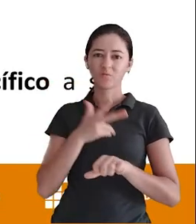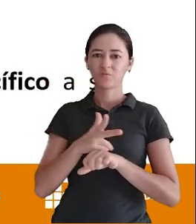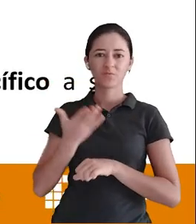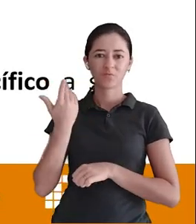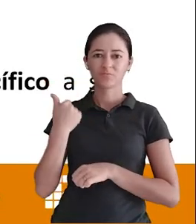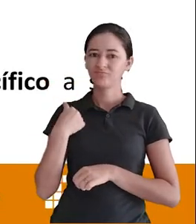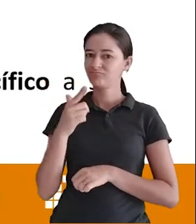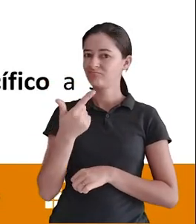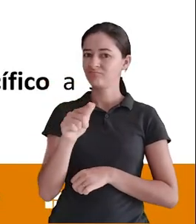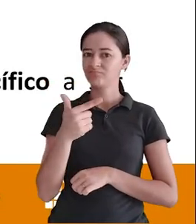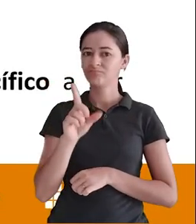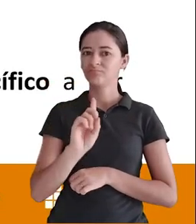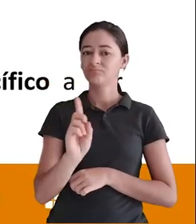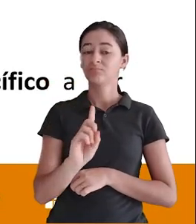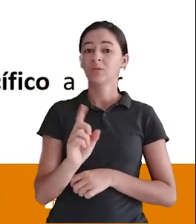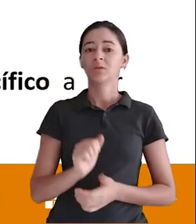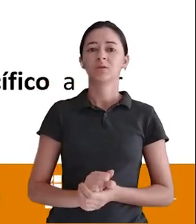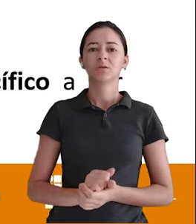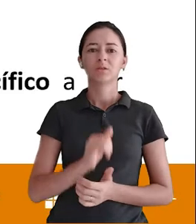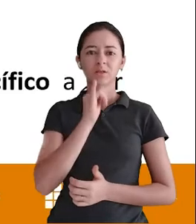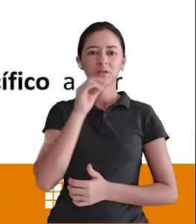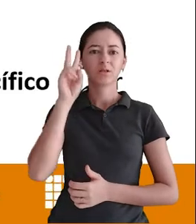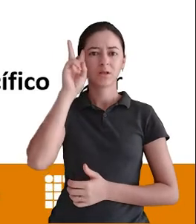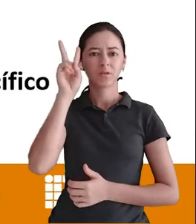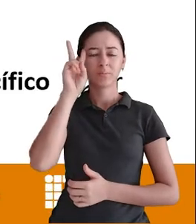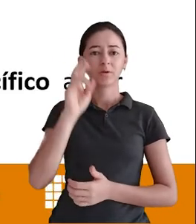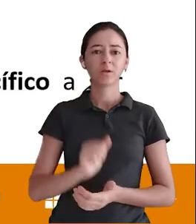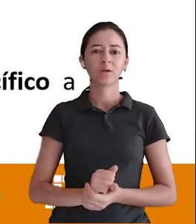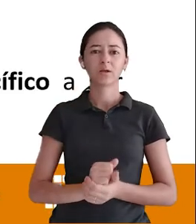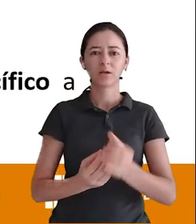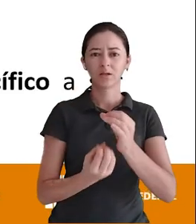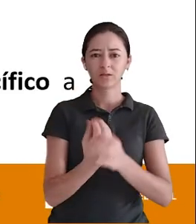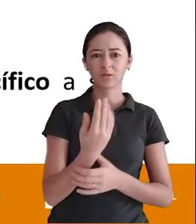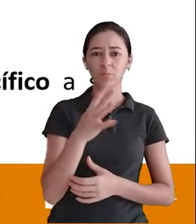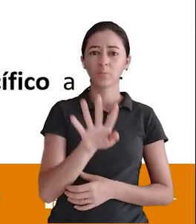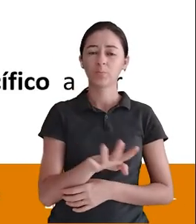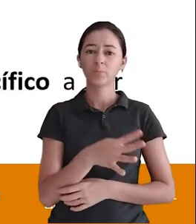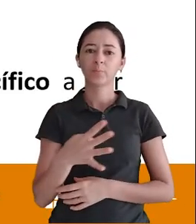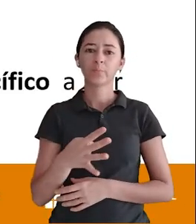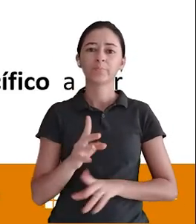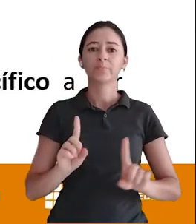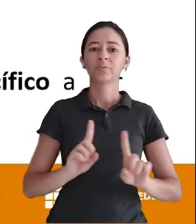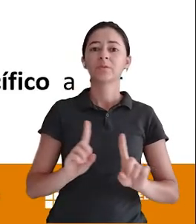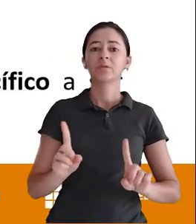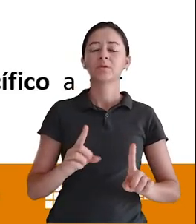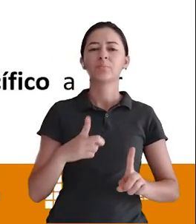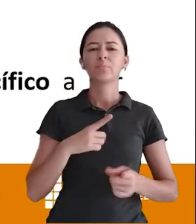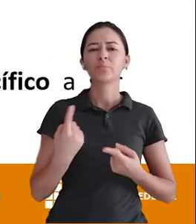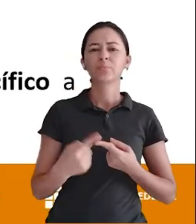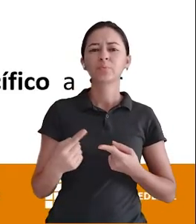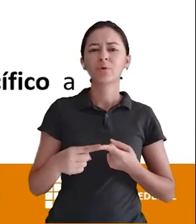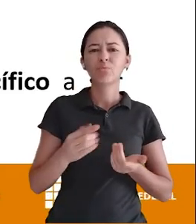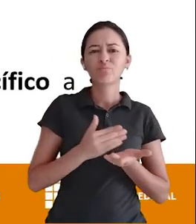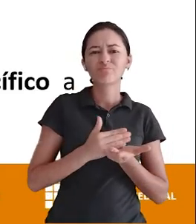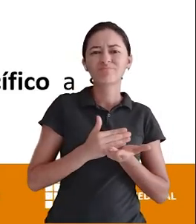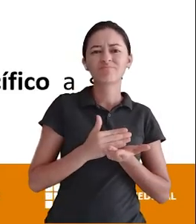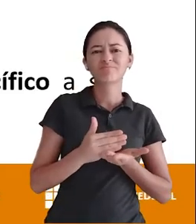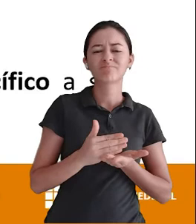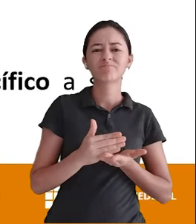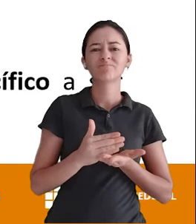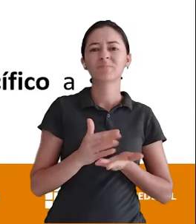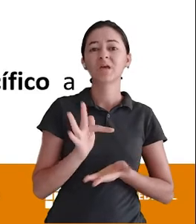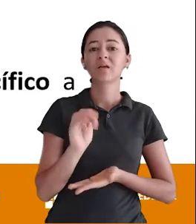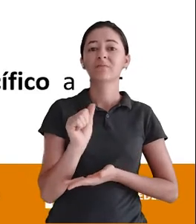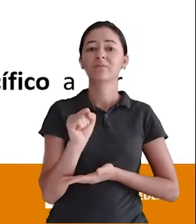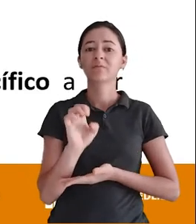aulas 3 e 4 Aquele script com create table de cada tabela Não, gente Isso é feito lá na fase de desenvolvimento do banco de dados Quando você